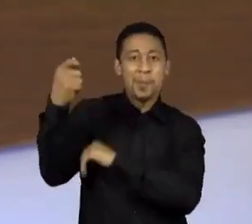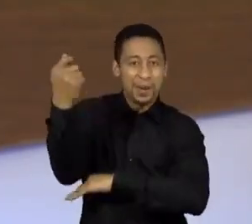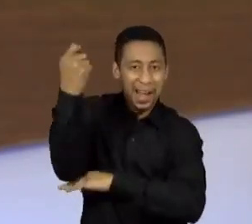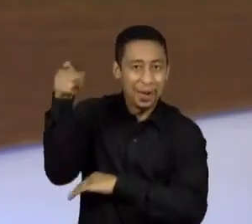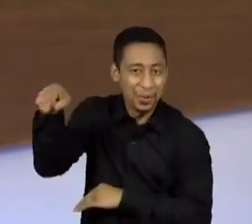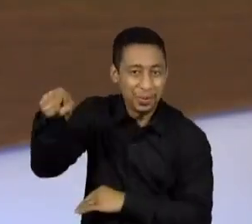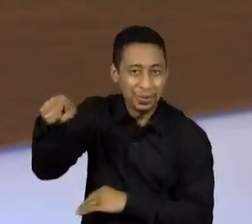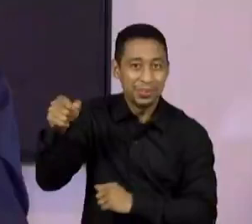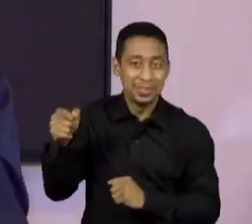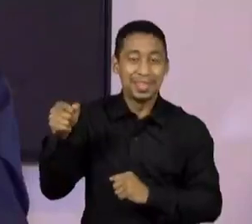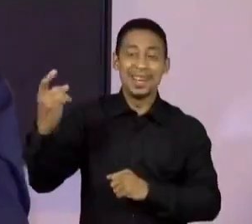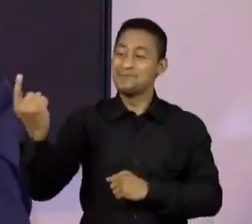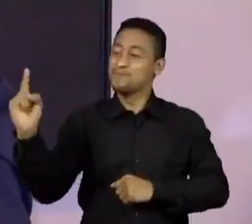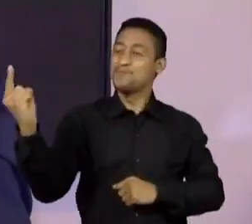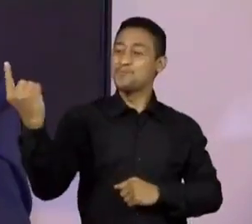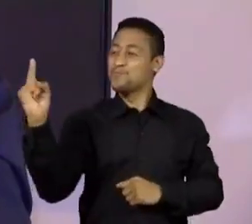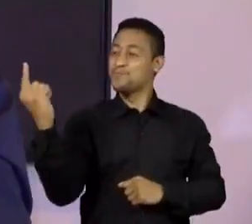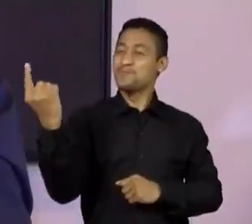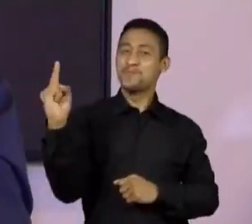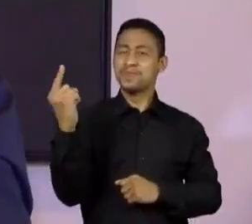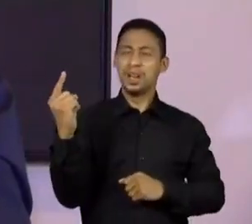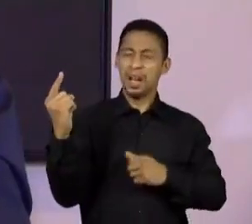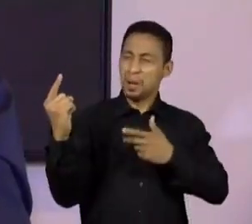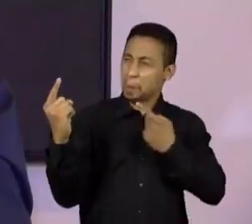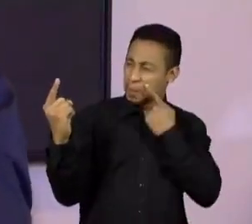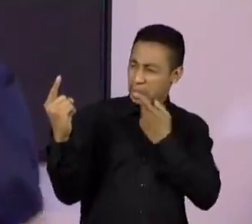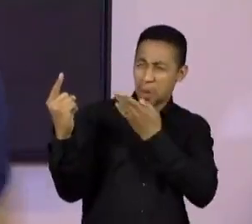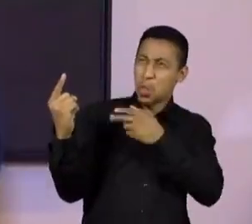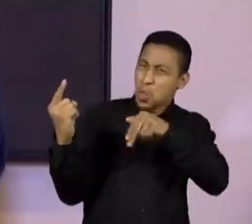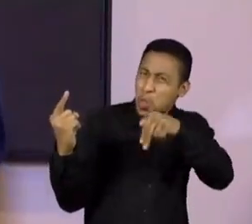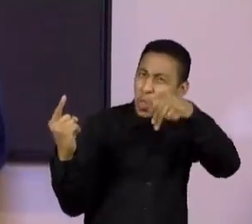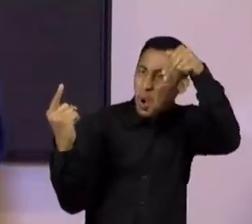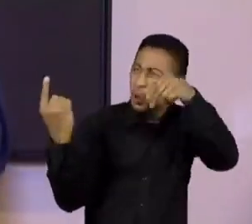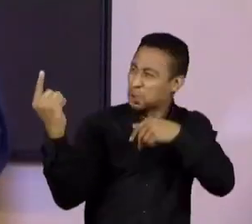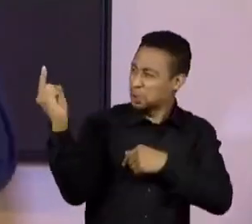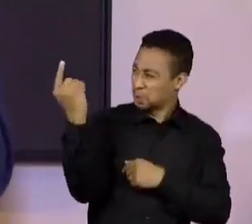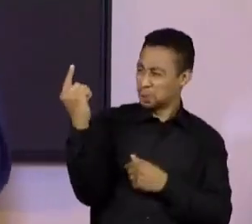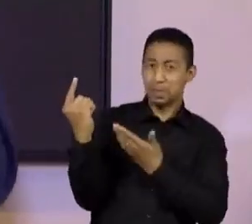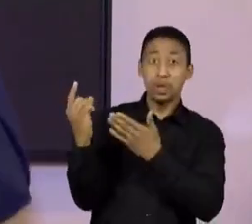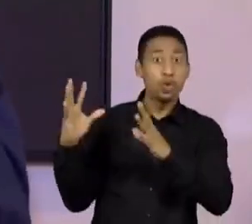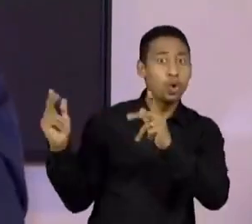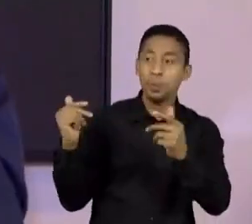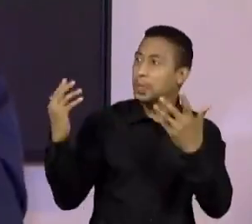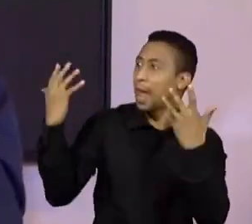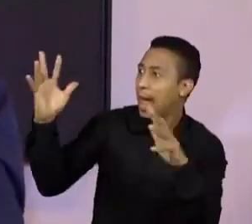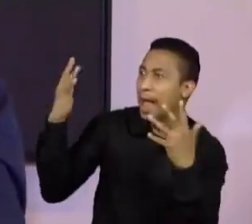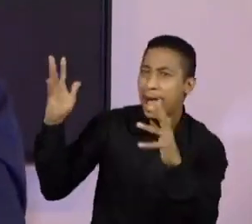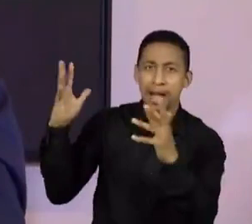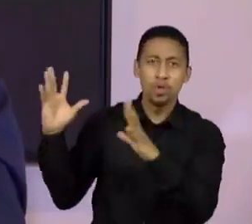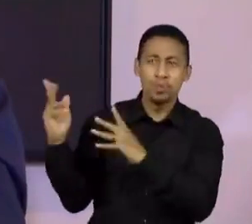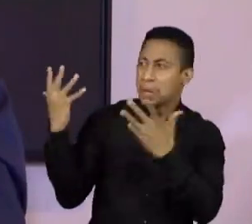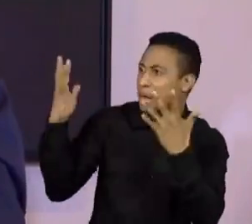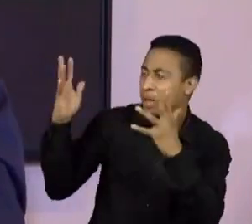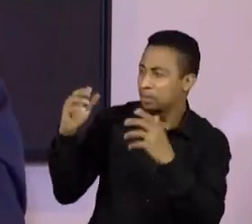gaúcho... lá do norte... e as pessoas do restaurante bateram palmas e